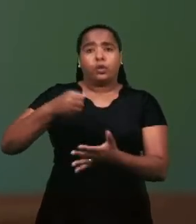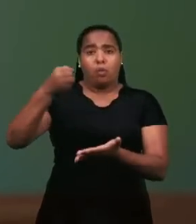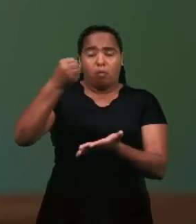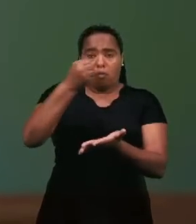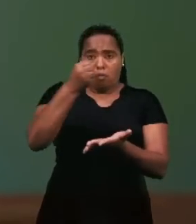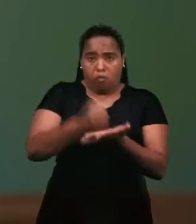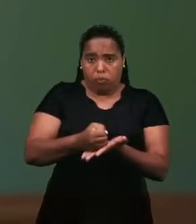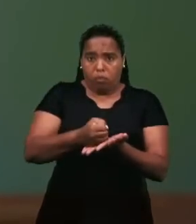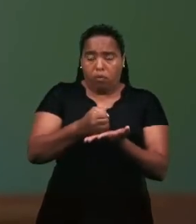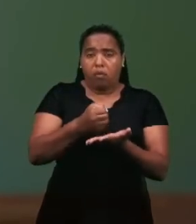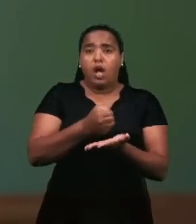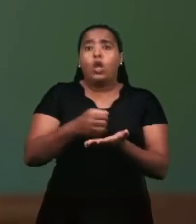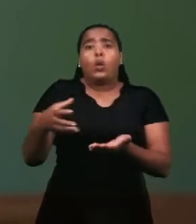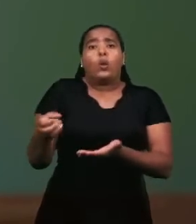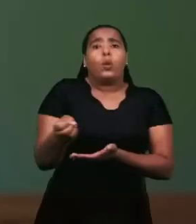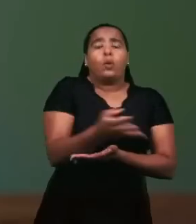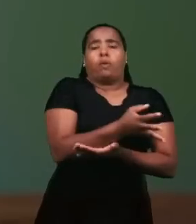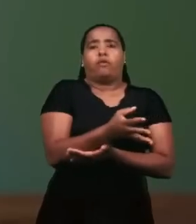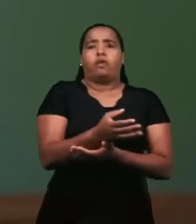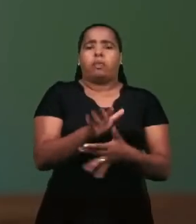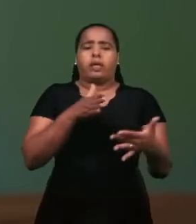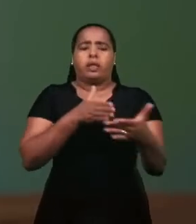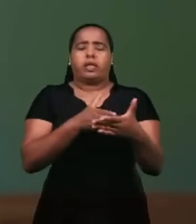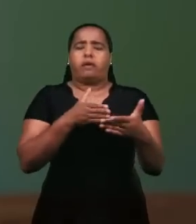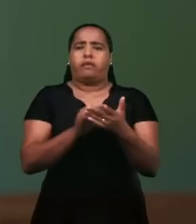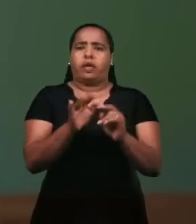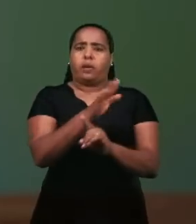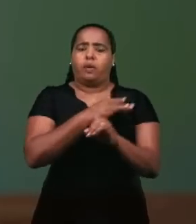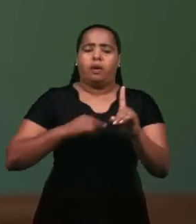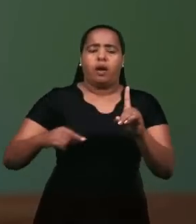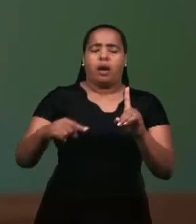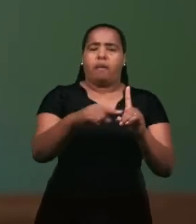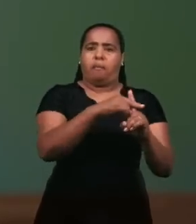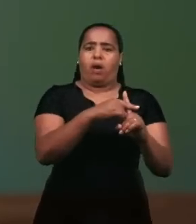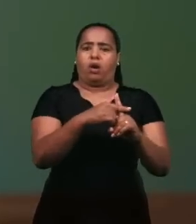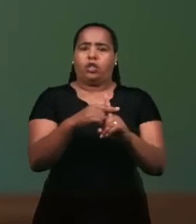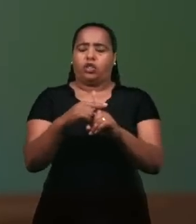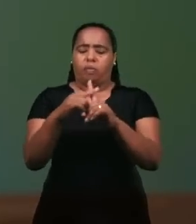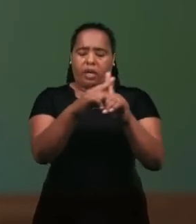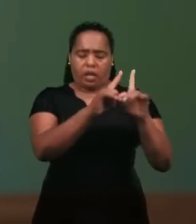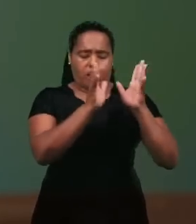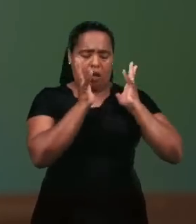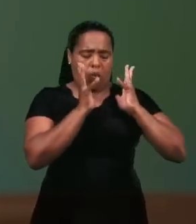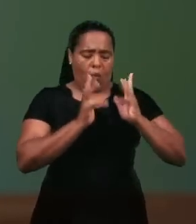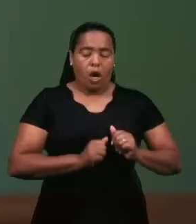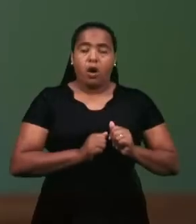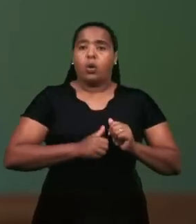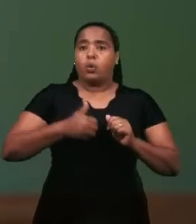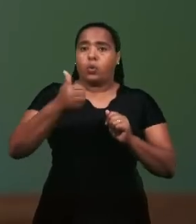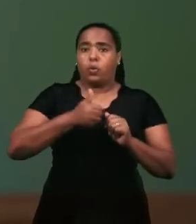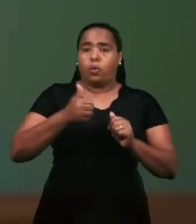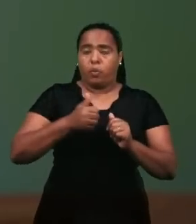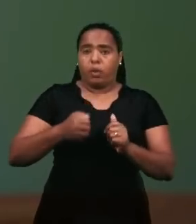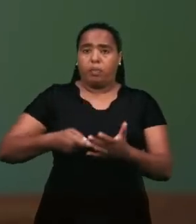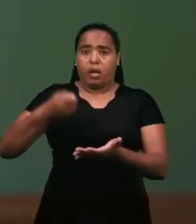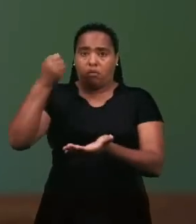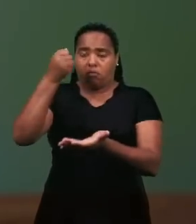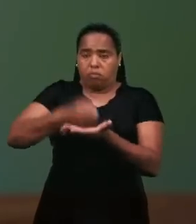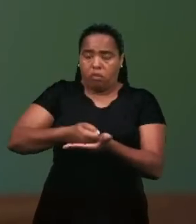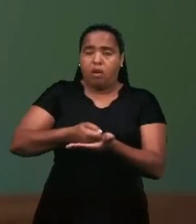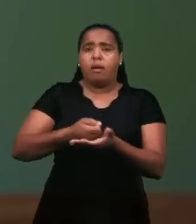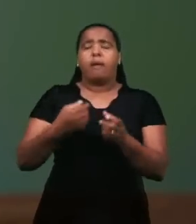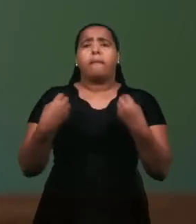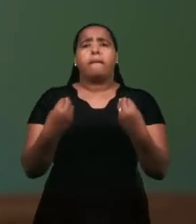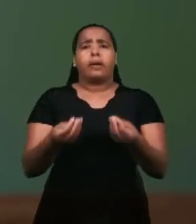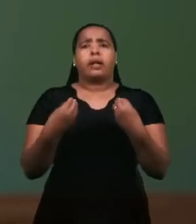que, intervindo a morte, para a remissão das transgressões, que havia debaixo do primeiro testamento, os chamados